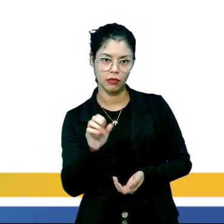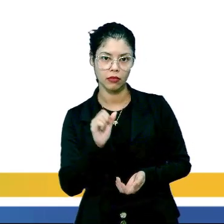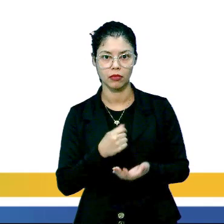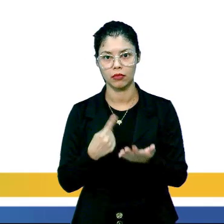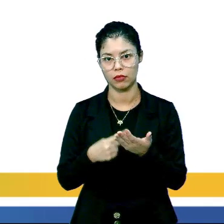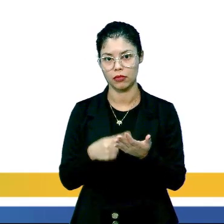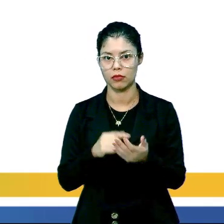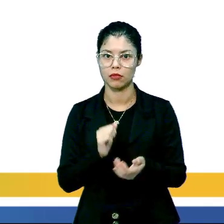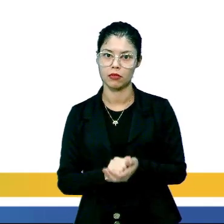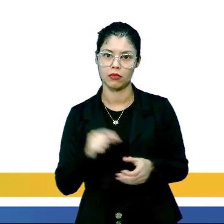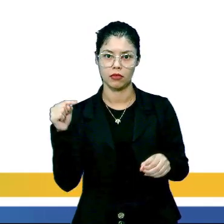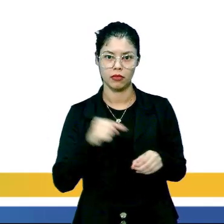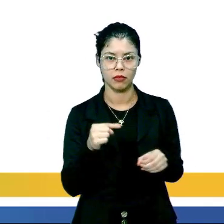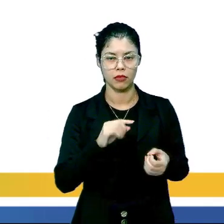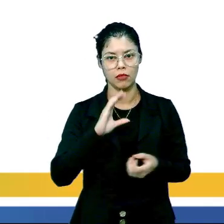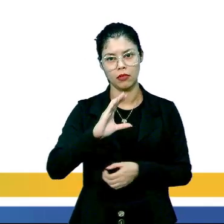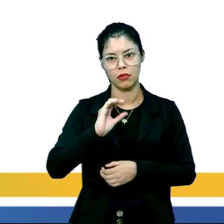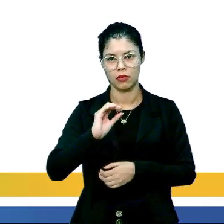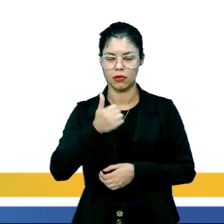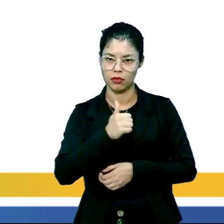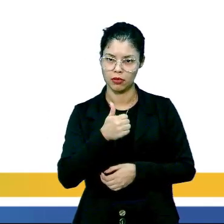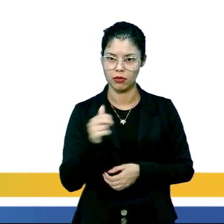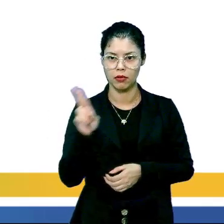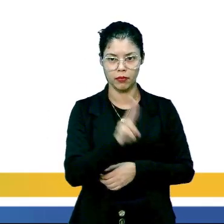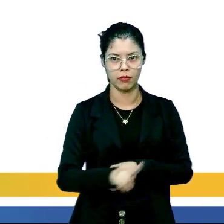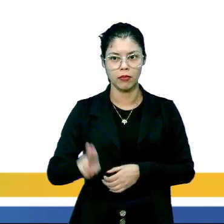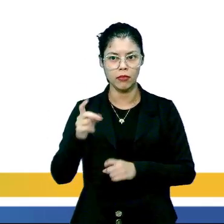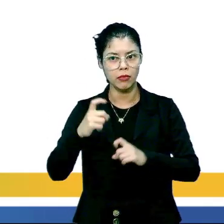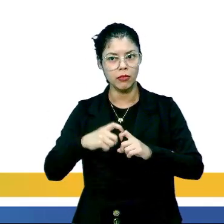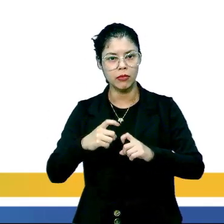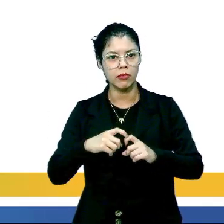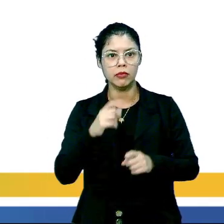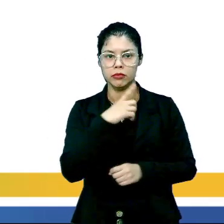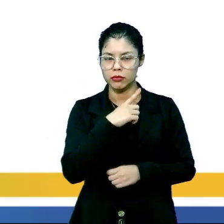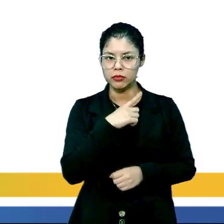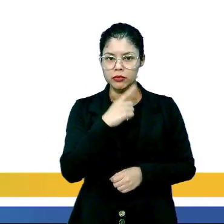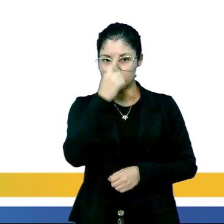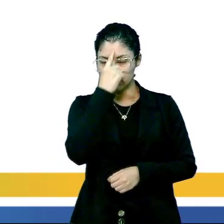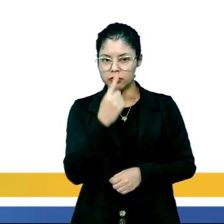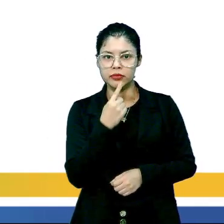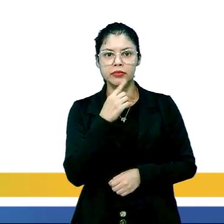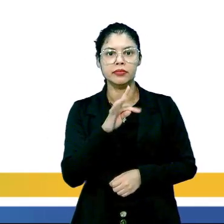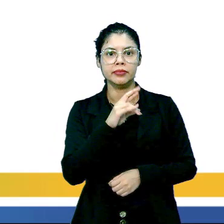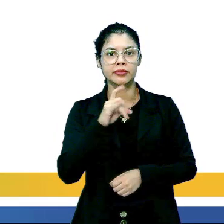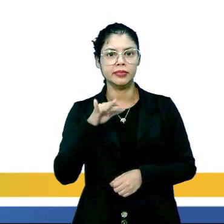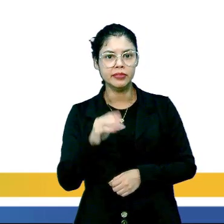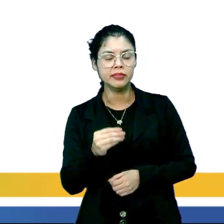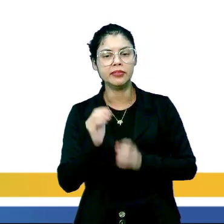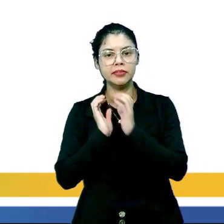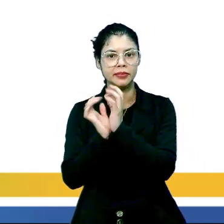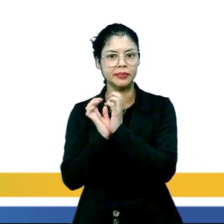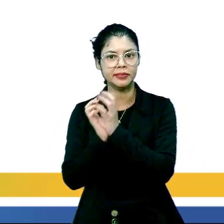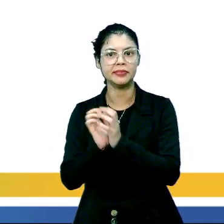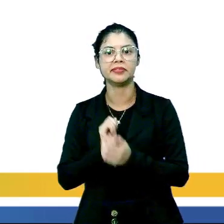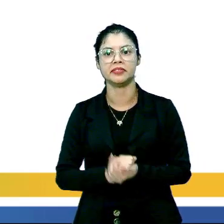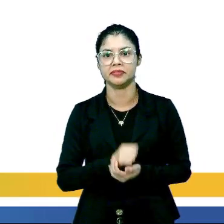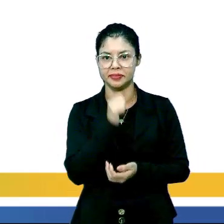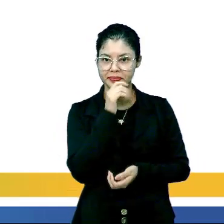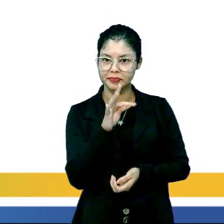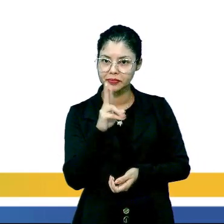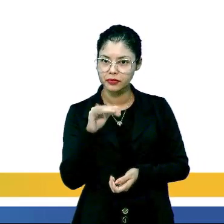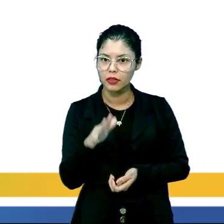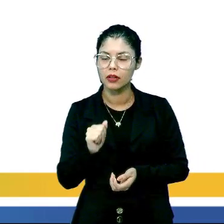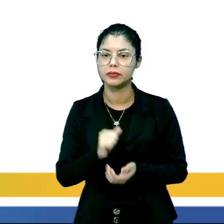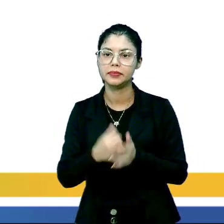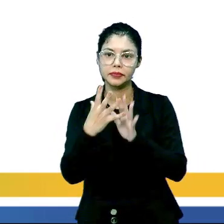Glicose marcada com nucleídios de carbono 11 é utilizada na medicina para subter imagens tridimensionais do cérebro, por